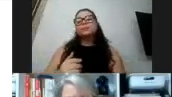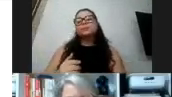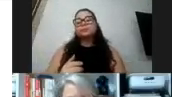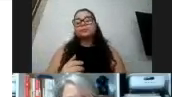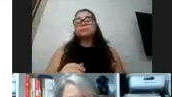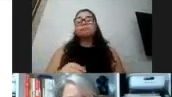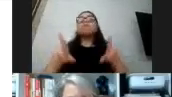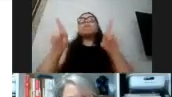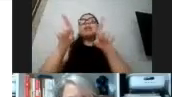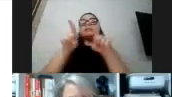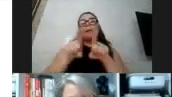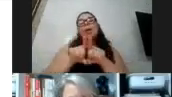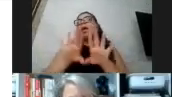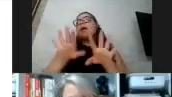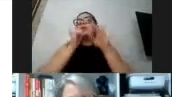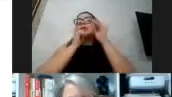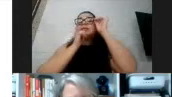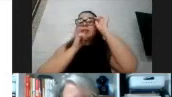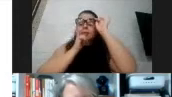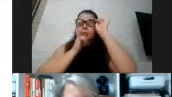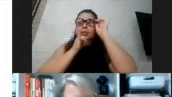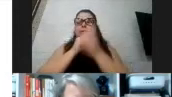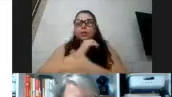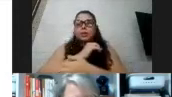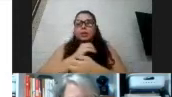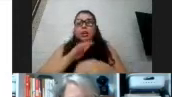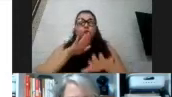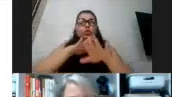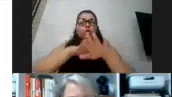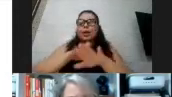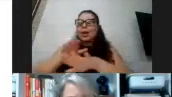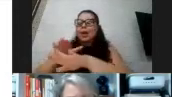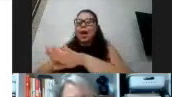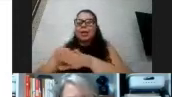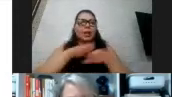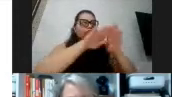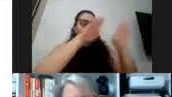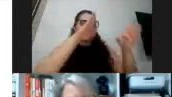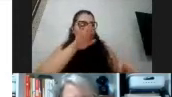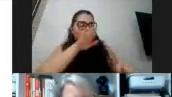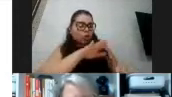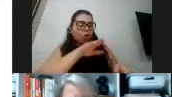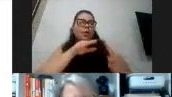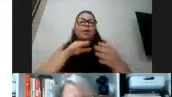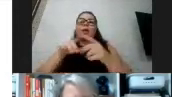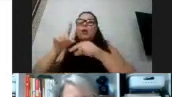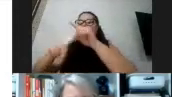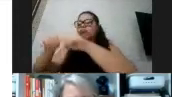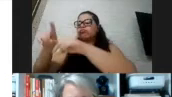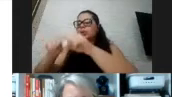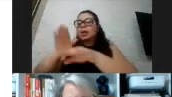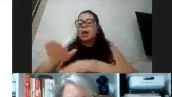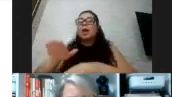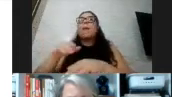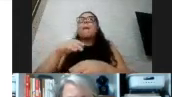Também, por exemplo, a questão de tocar mais nas superfícies. Por exemplo, crianças ou pessoas com autismo,